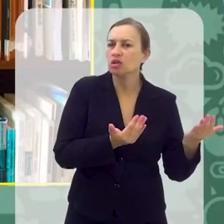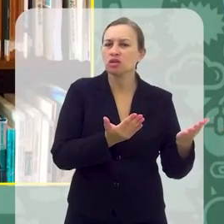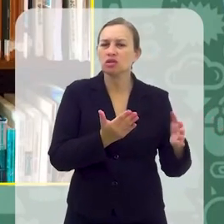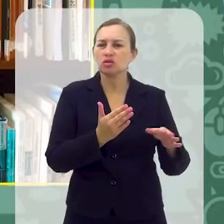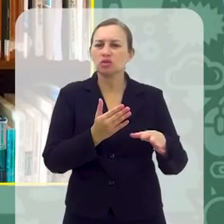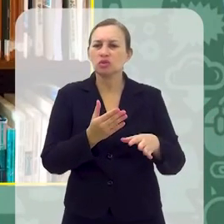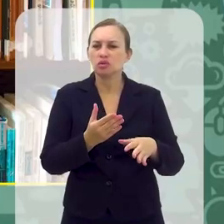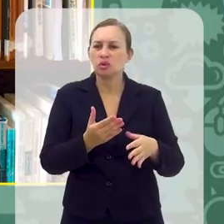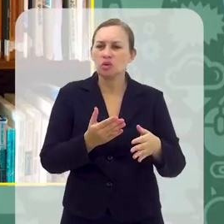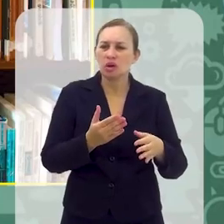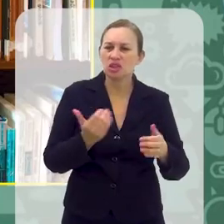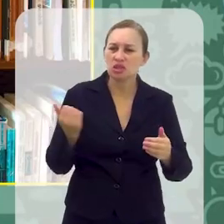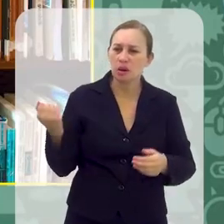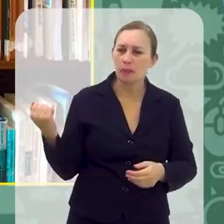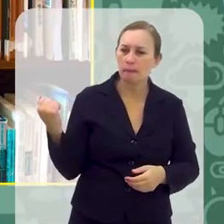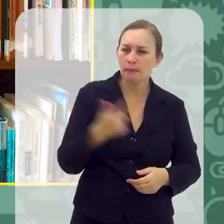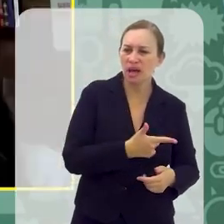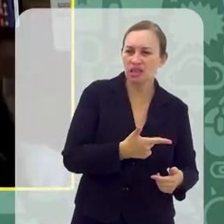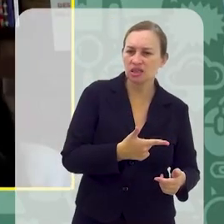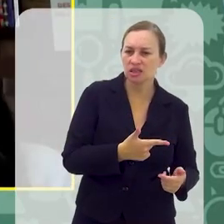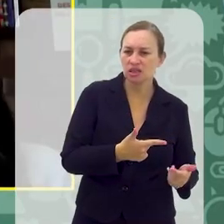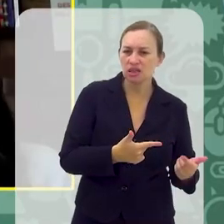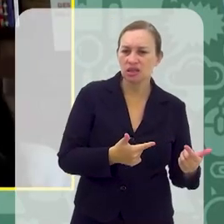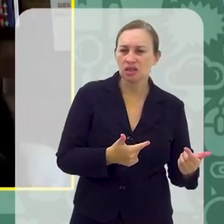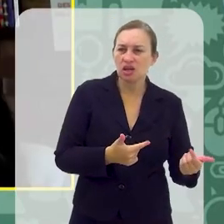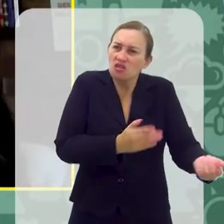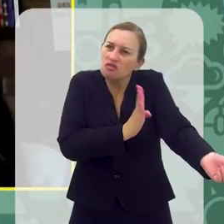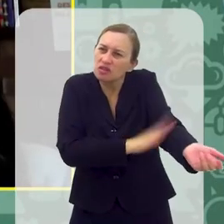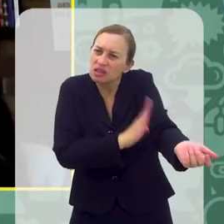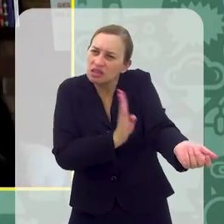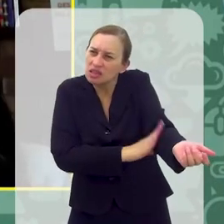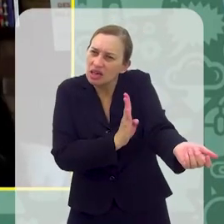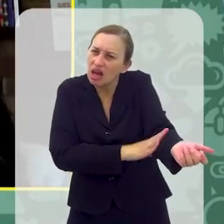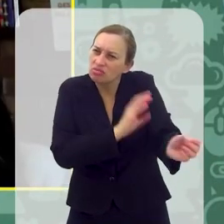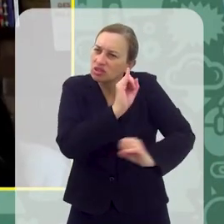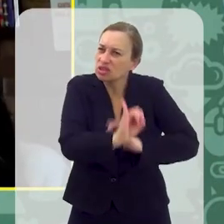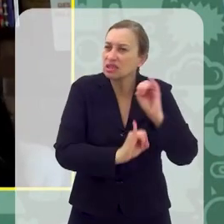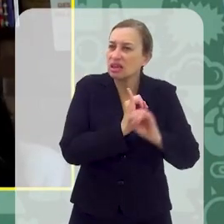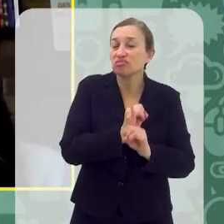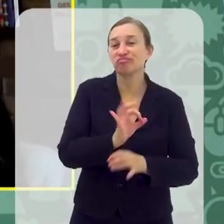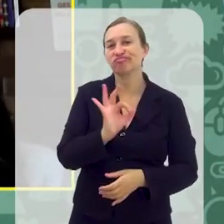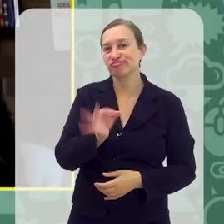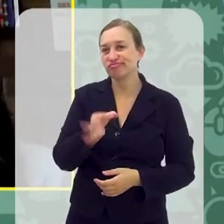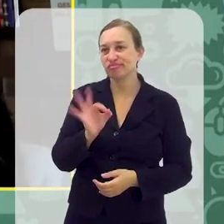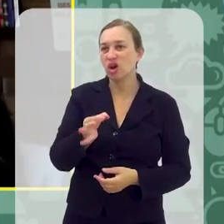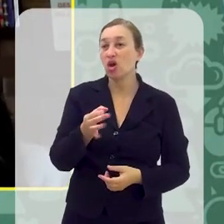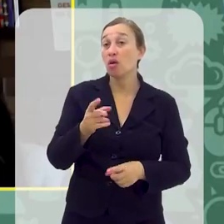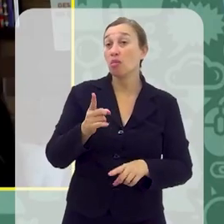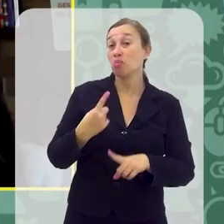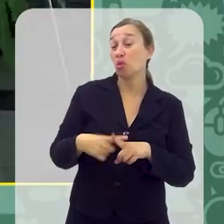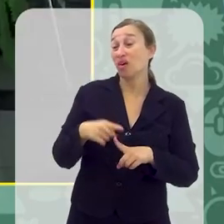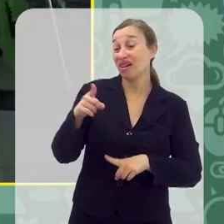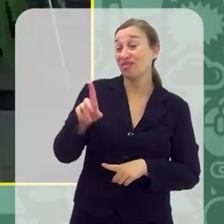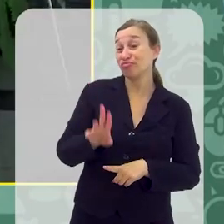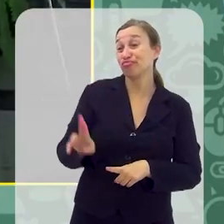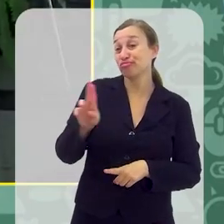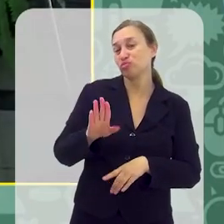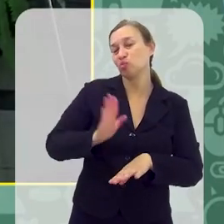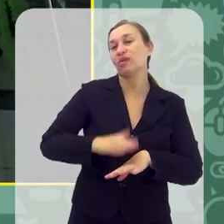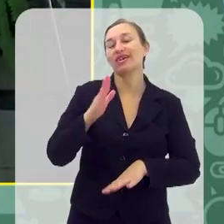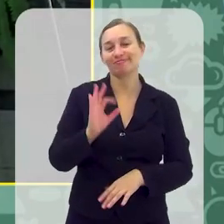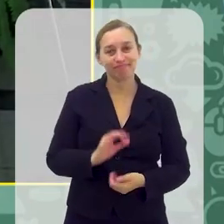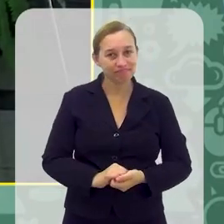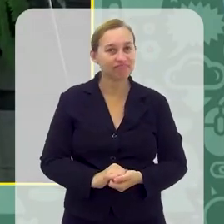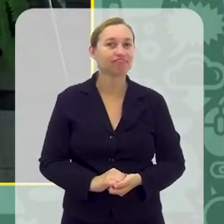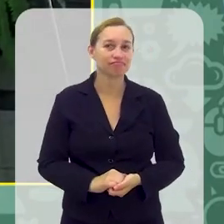dependência, esse vício, assim, da internet, doutor? Provavelmente sim, porque eles usam mais, né, eu acho